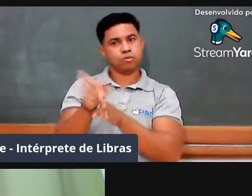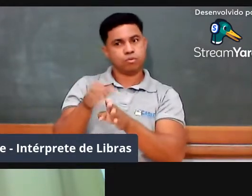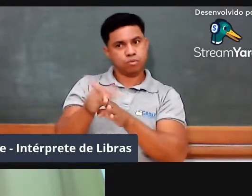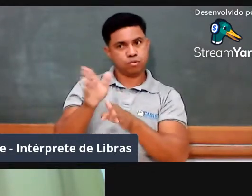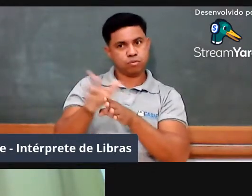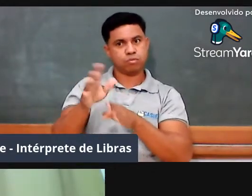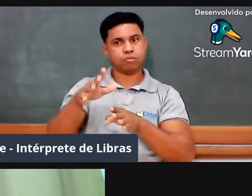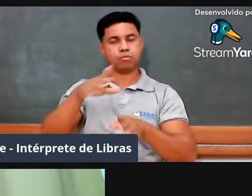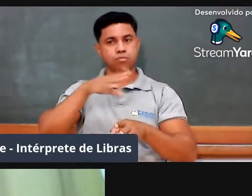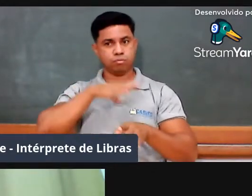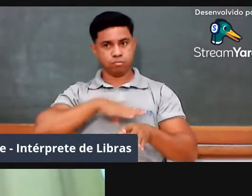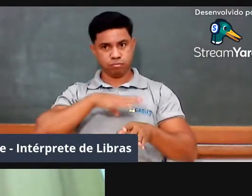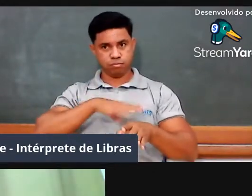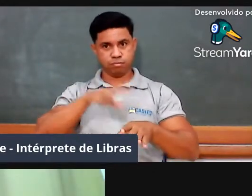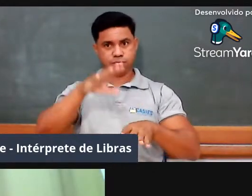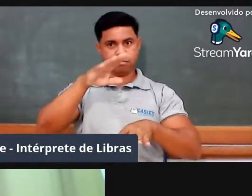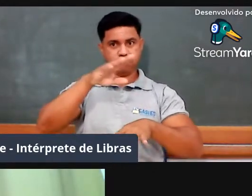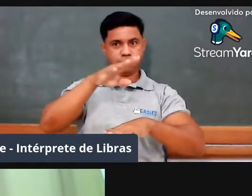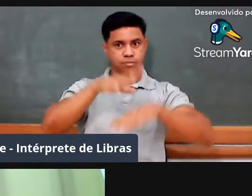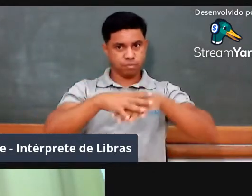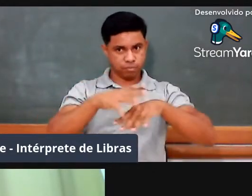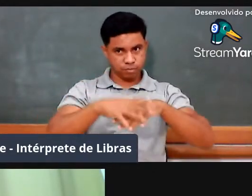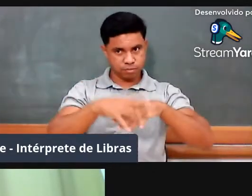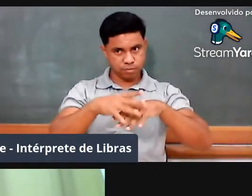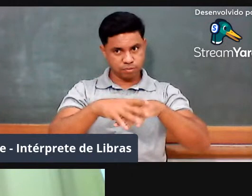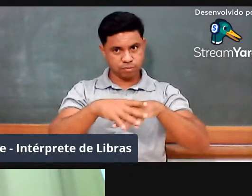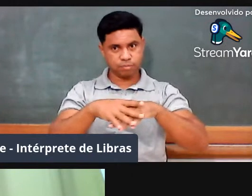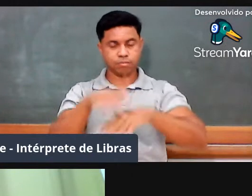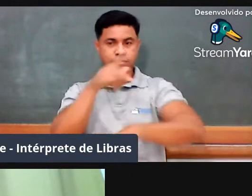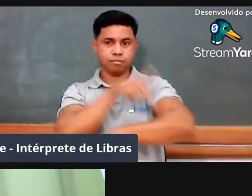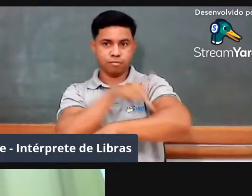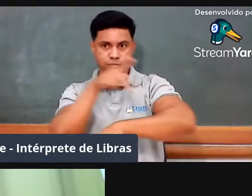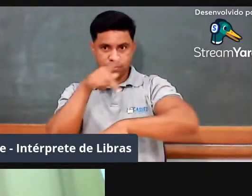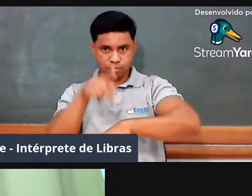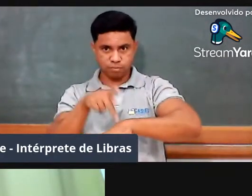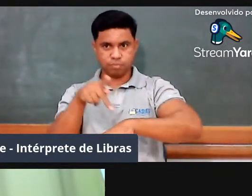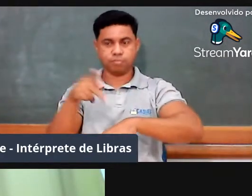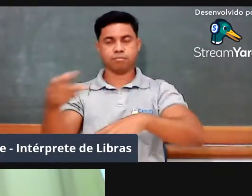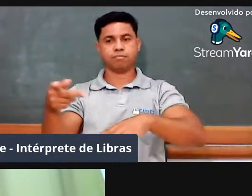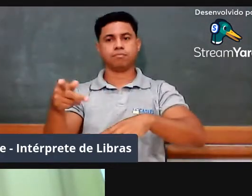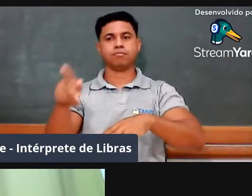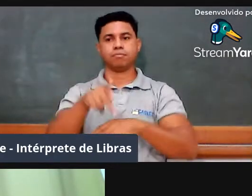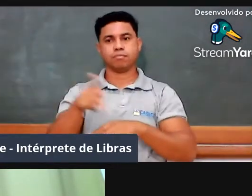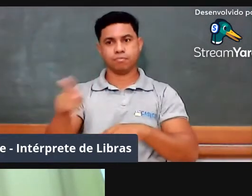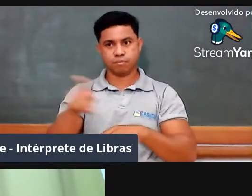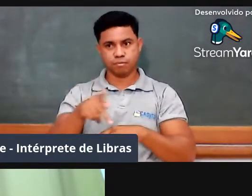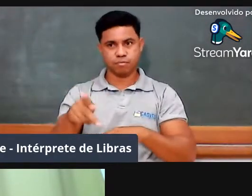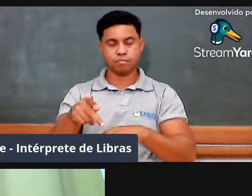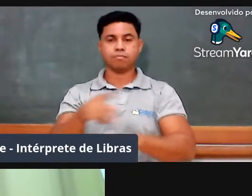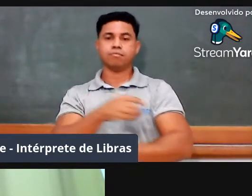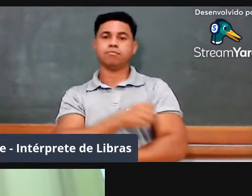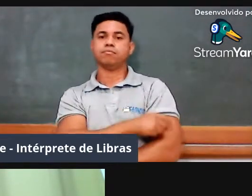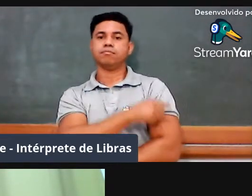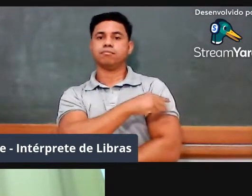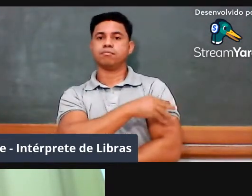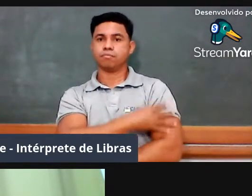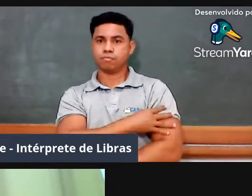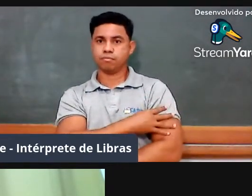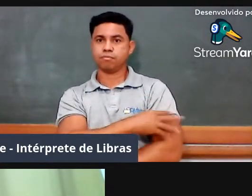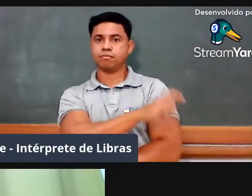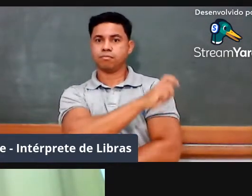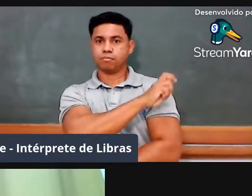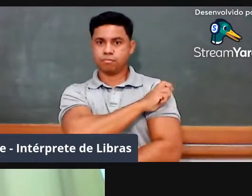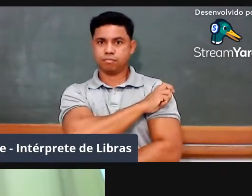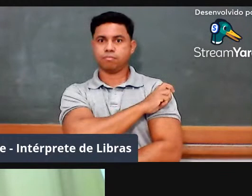professores pedagogos e professoras pedagogas do quarto e quinto ano do ensino fundamental, que iniciou em